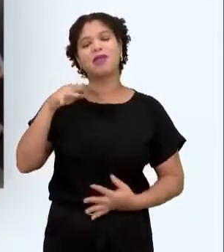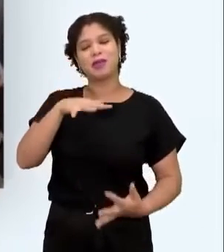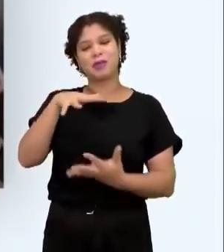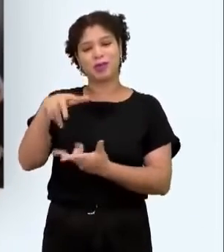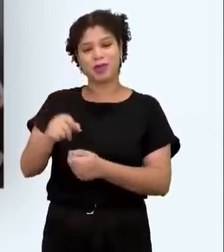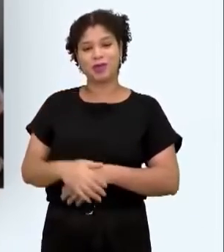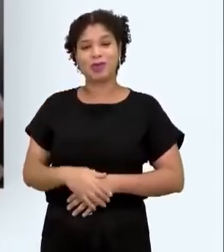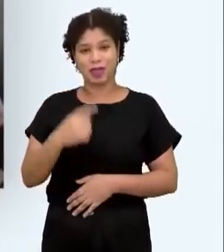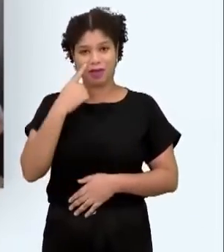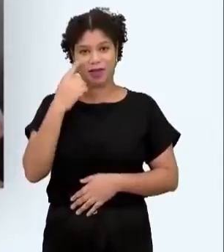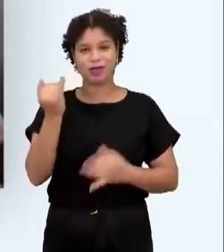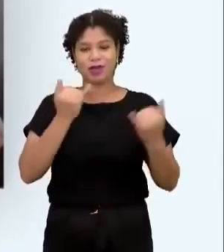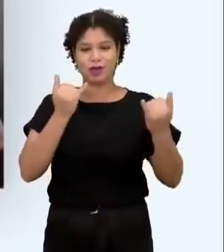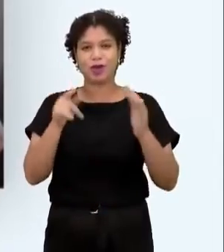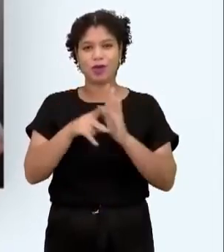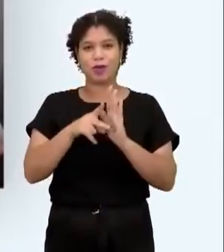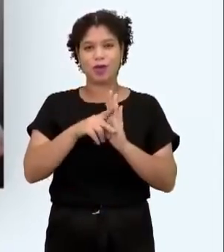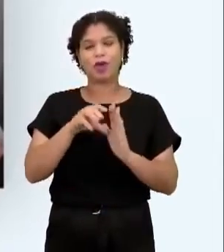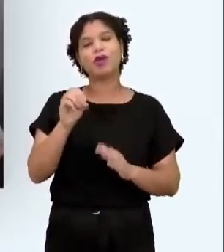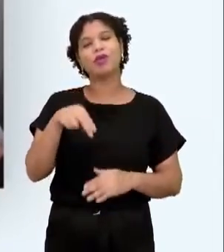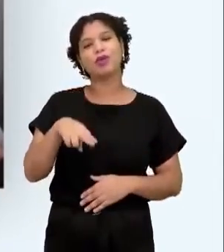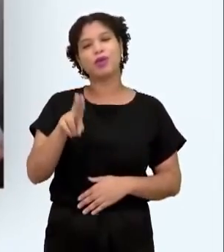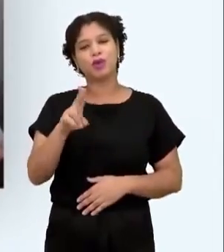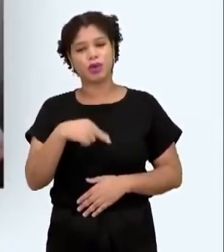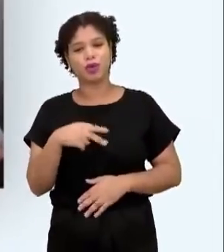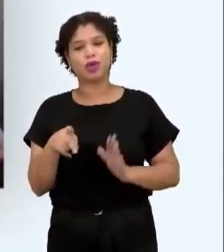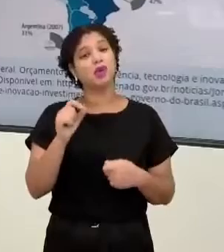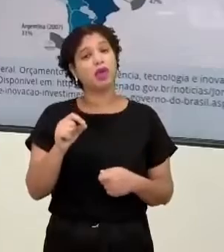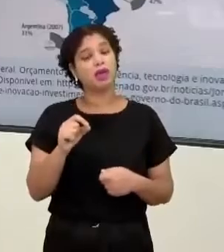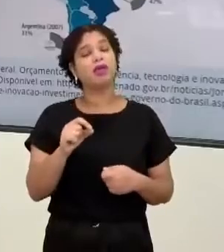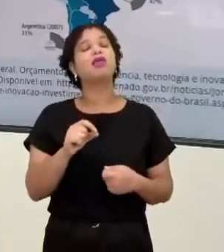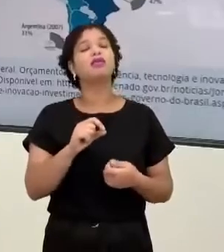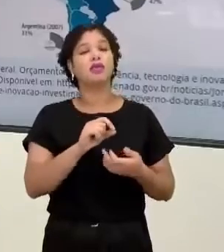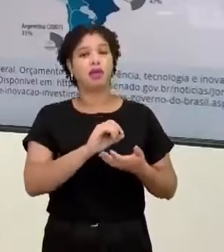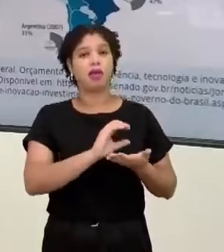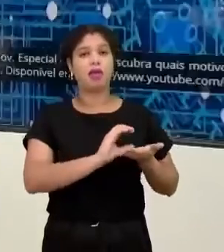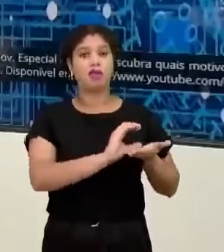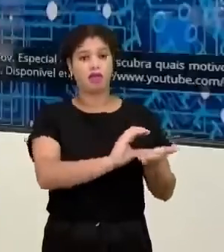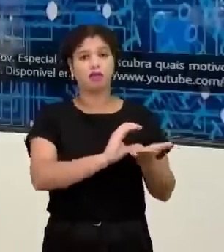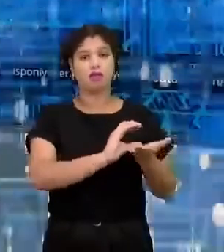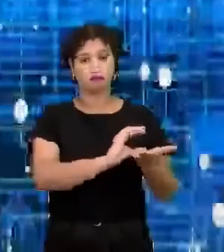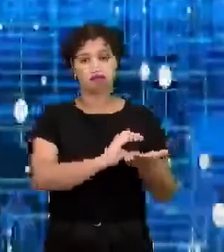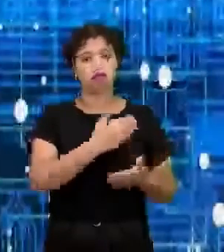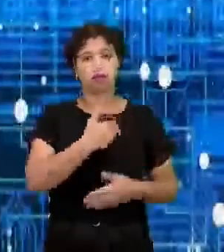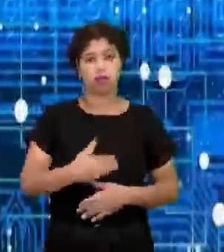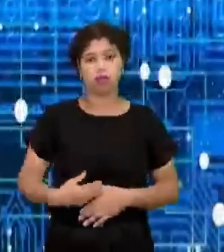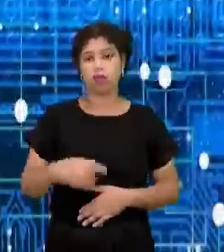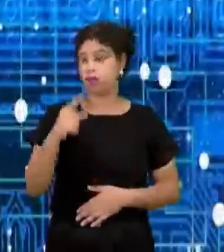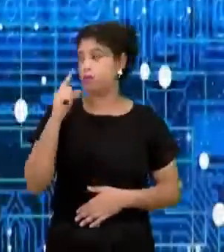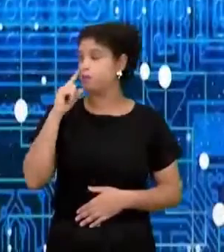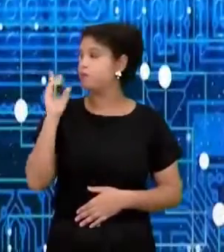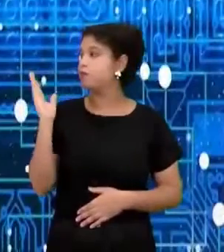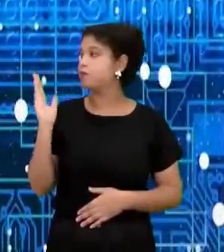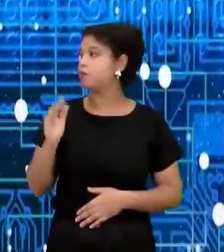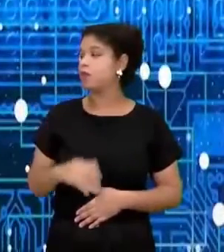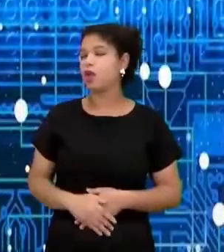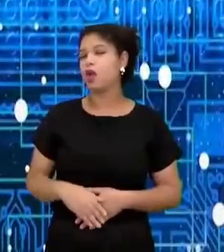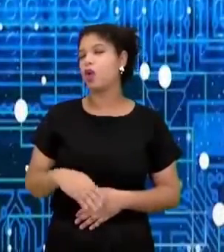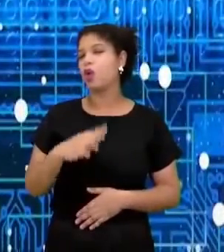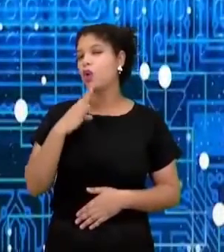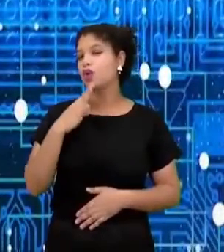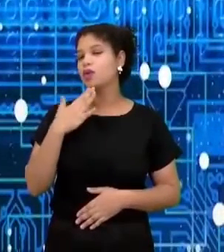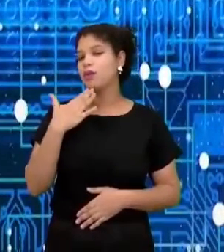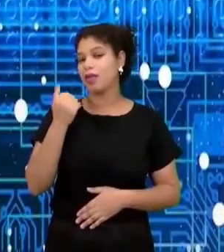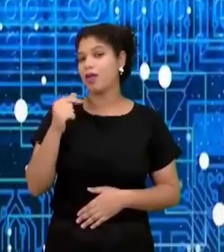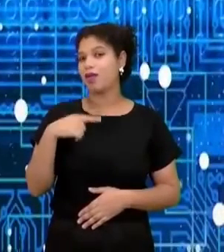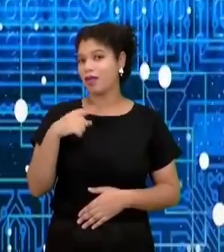Centro de Informação das Nações Unidas para o Brasil, o Nick Hill. Entra aí no Saiba Mais, que aí mostra um especial da África,